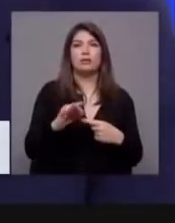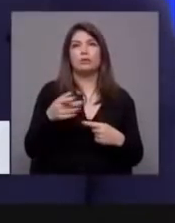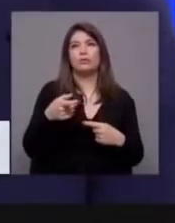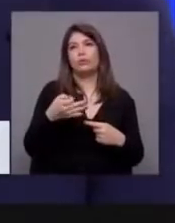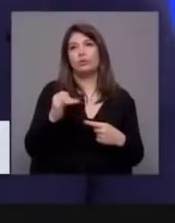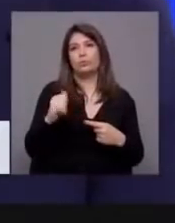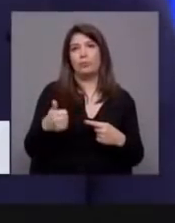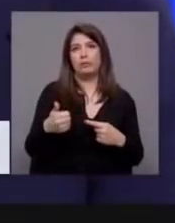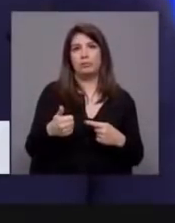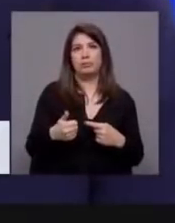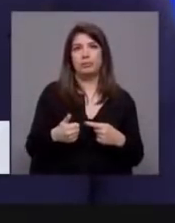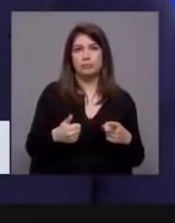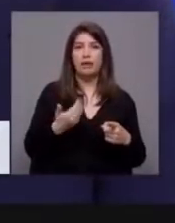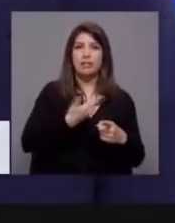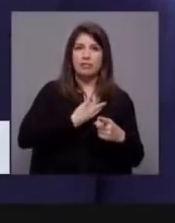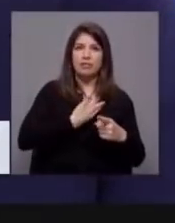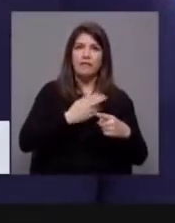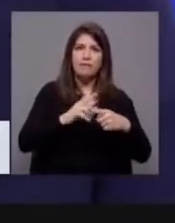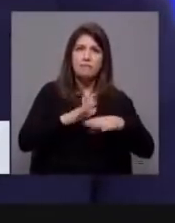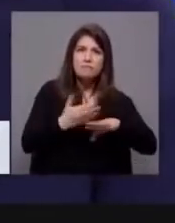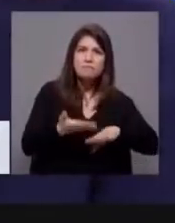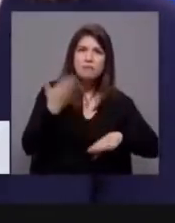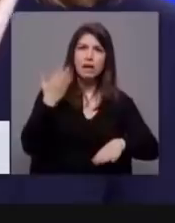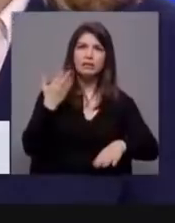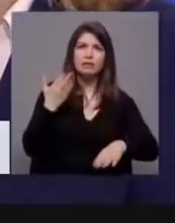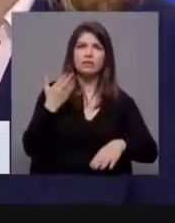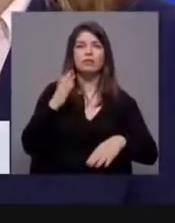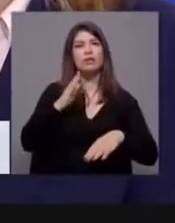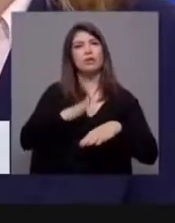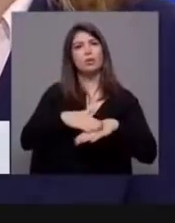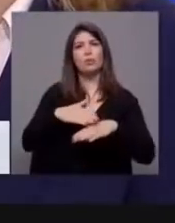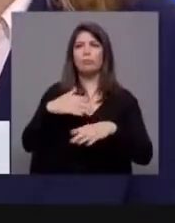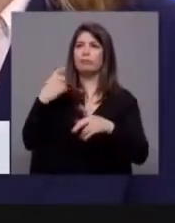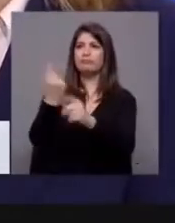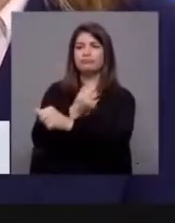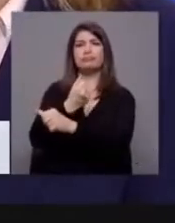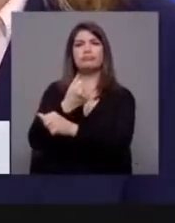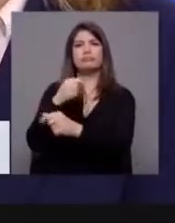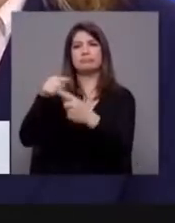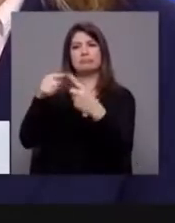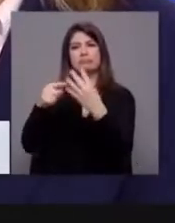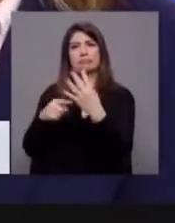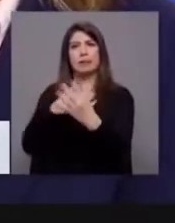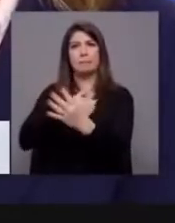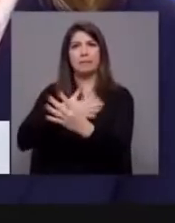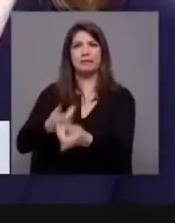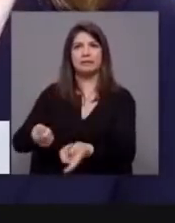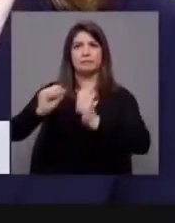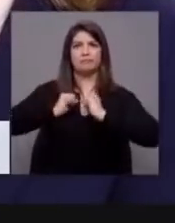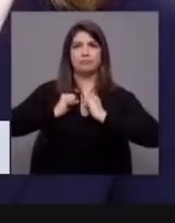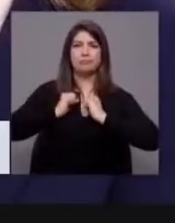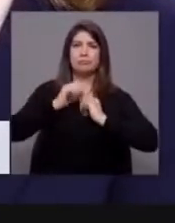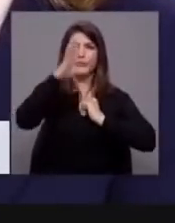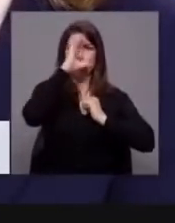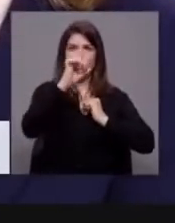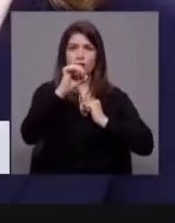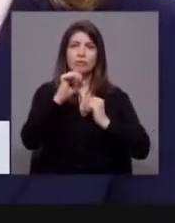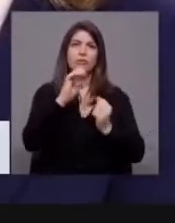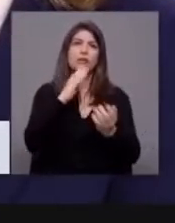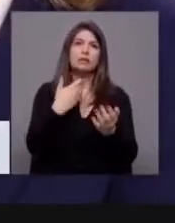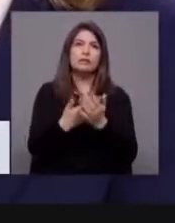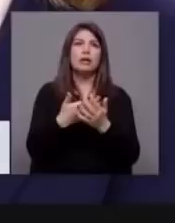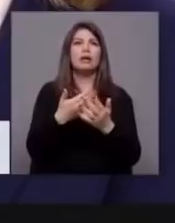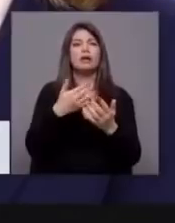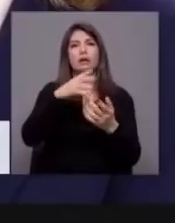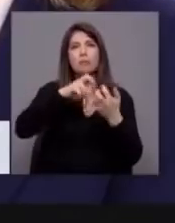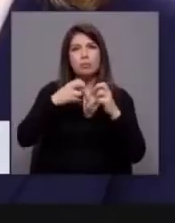de agravamento da dívida, para fazer uma bravata ideológica, é que efetivamente cria um problema muito difícil de